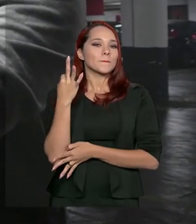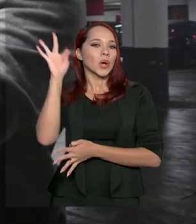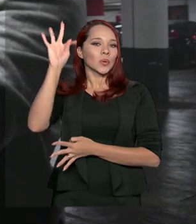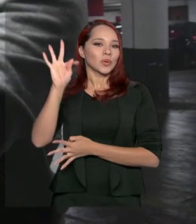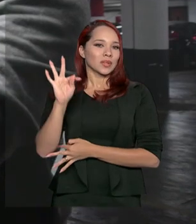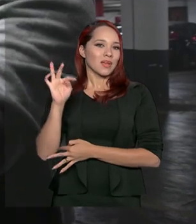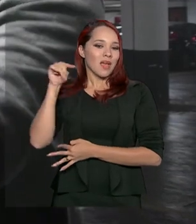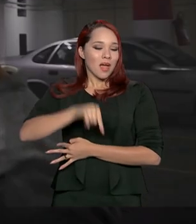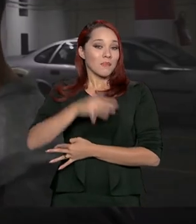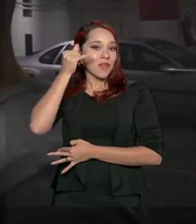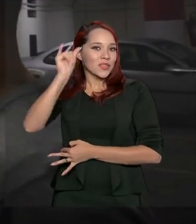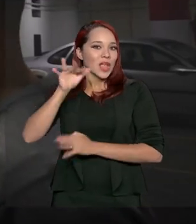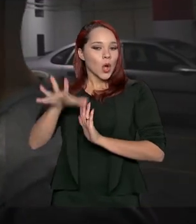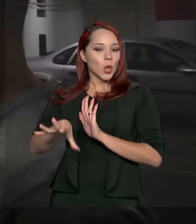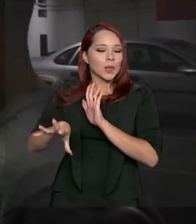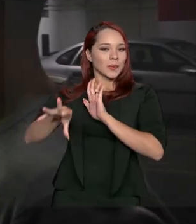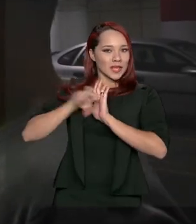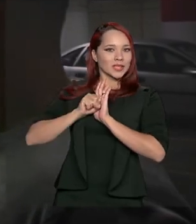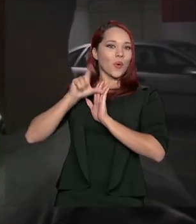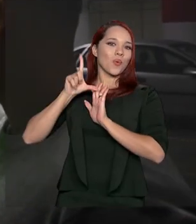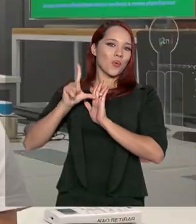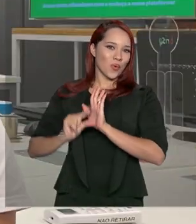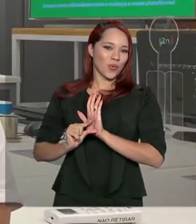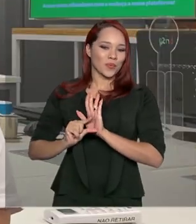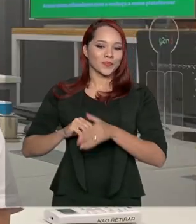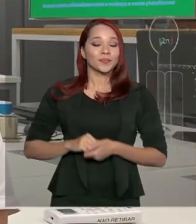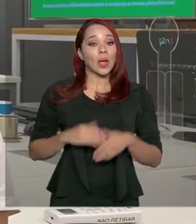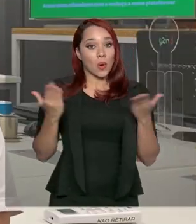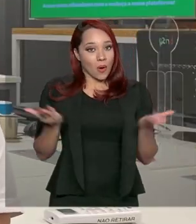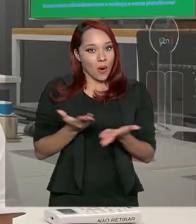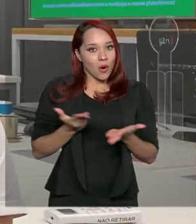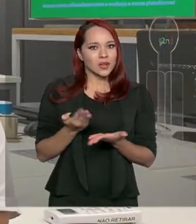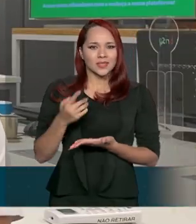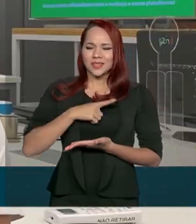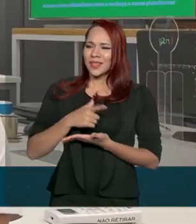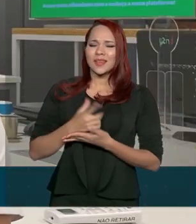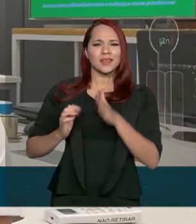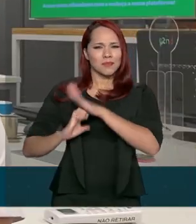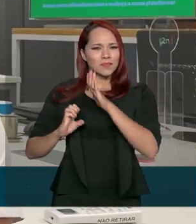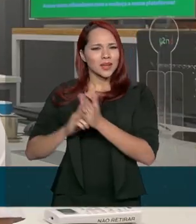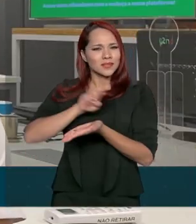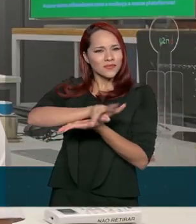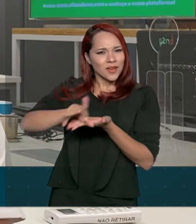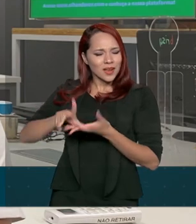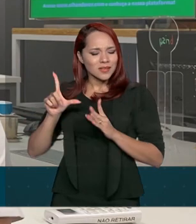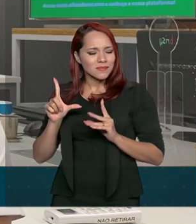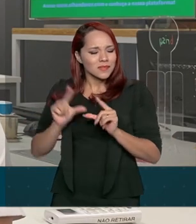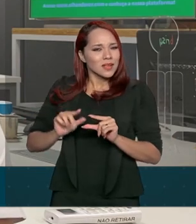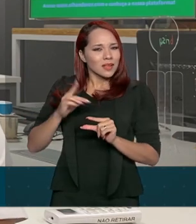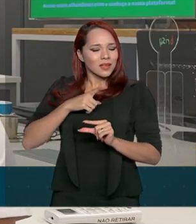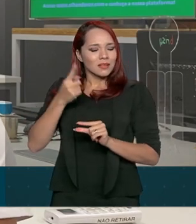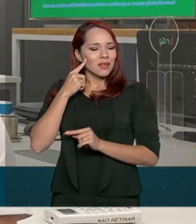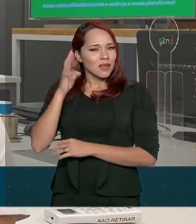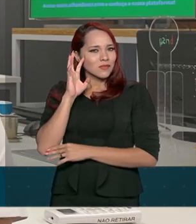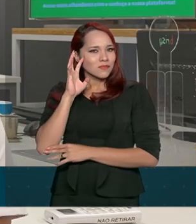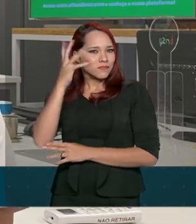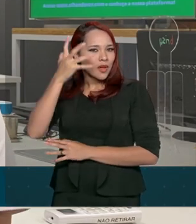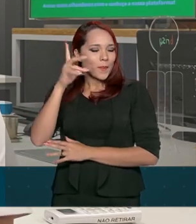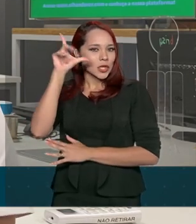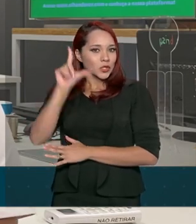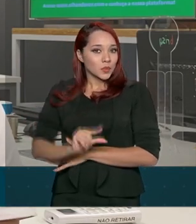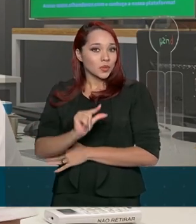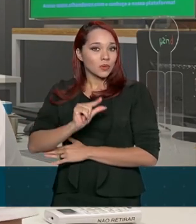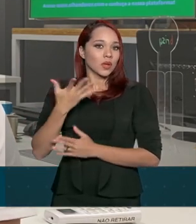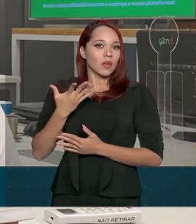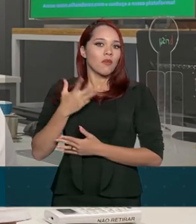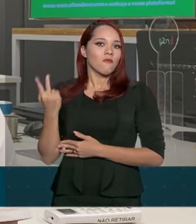contaminação na entrega é bem reduzido. Hoje nós somos procurados por micro e pequenas empresas que buscam soluções inteligentes para reduzir o custo